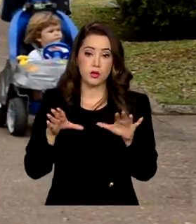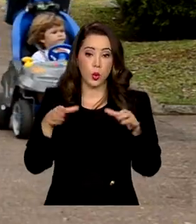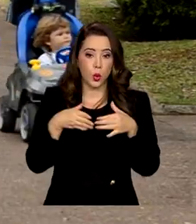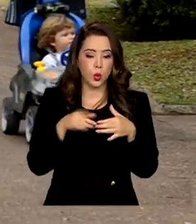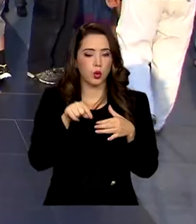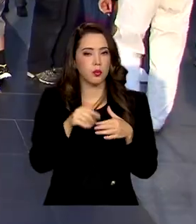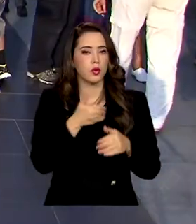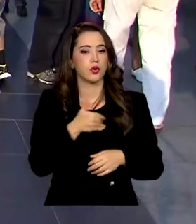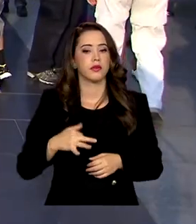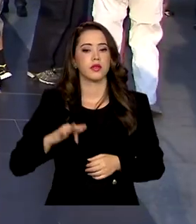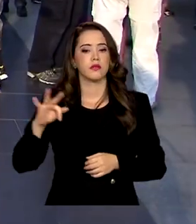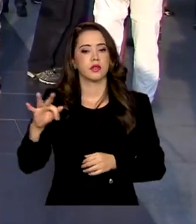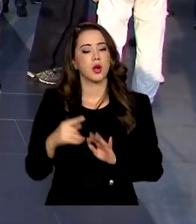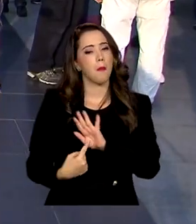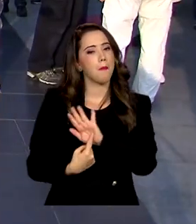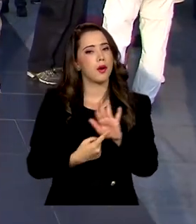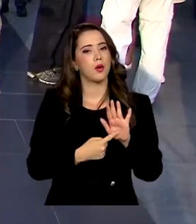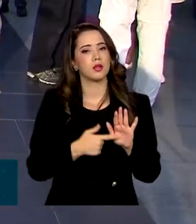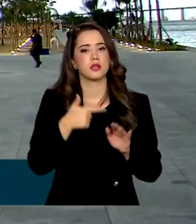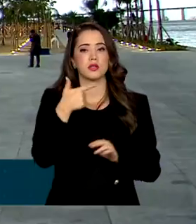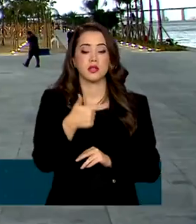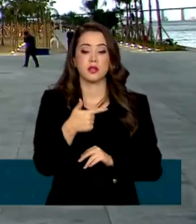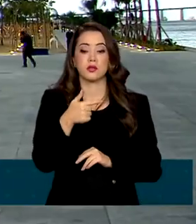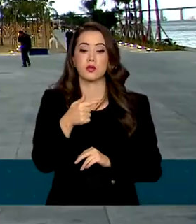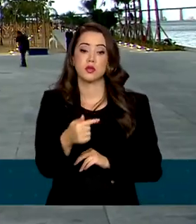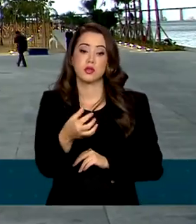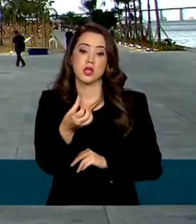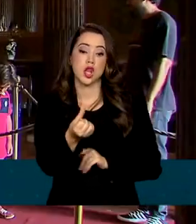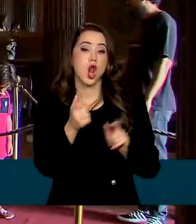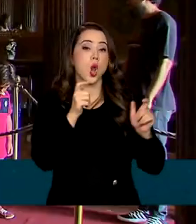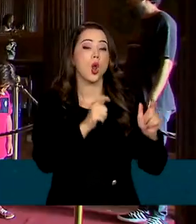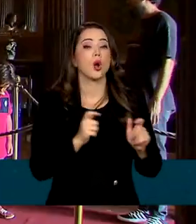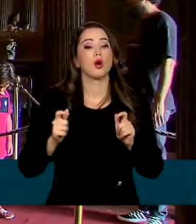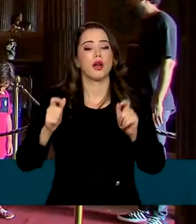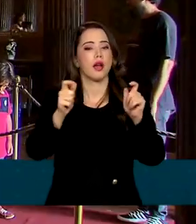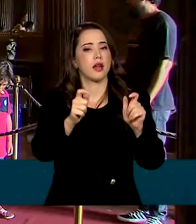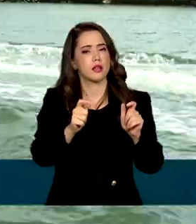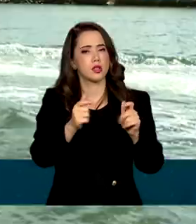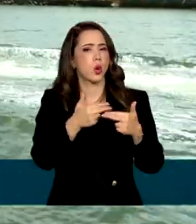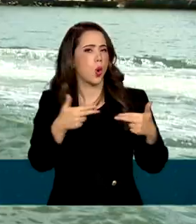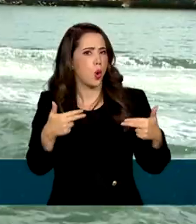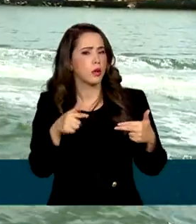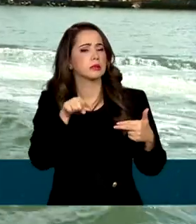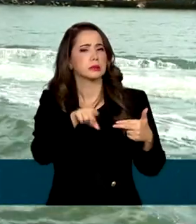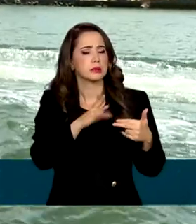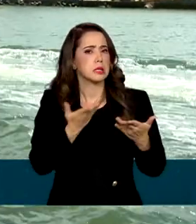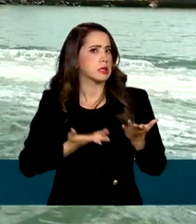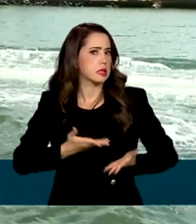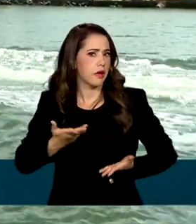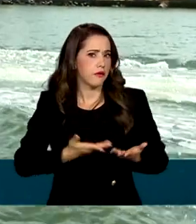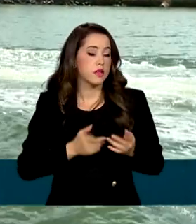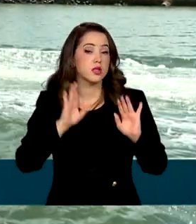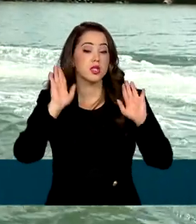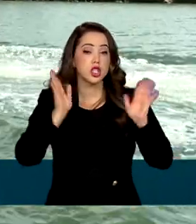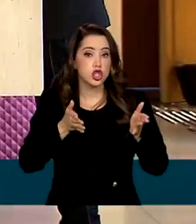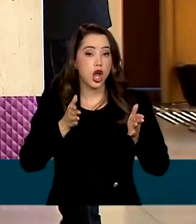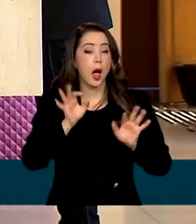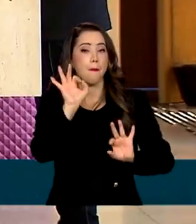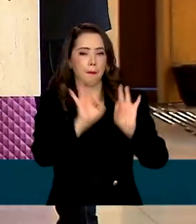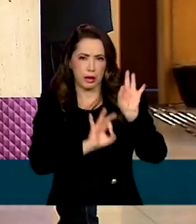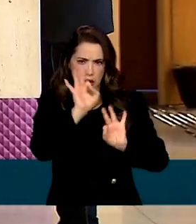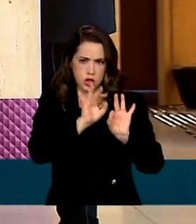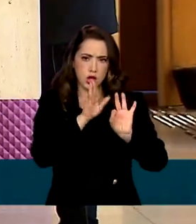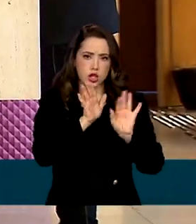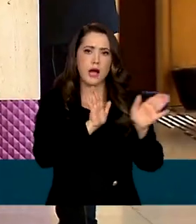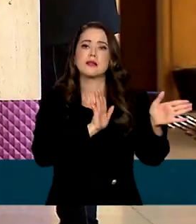lançou um mapa que indica 276 empreendimentos, produtos e serviços que já se estruturaram